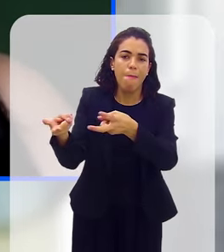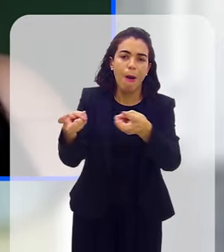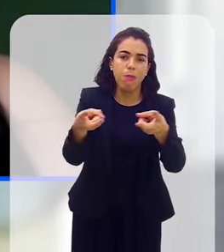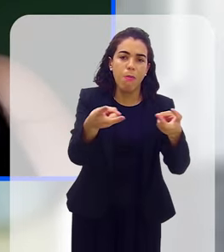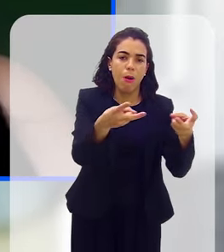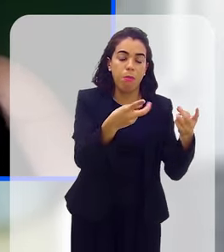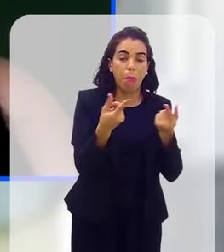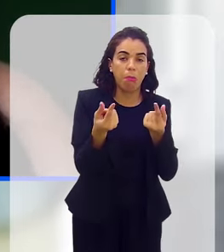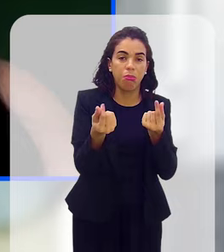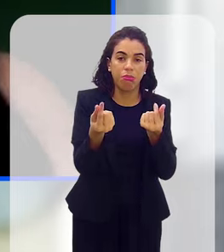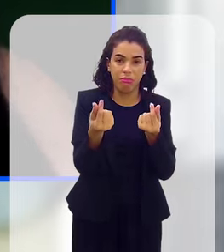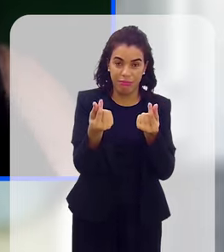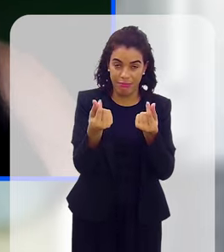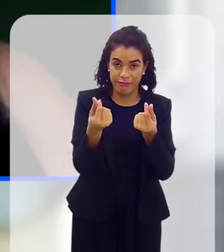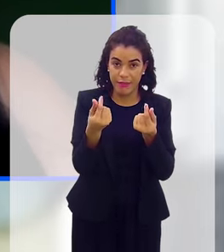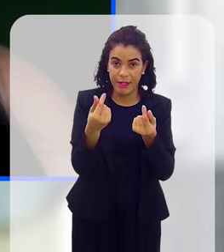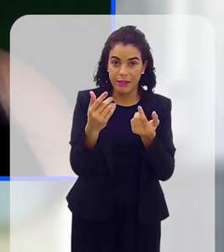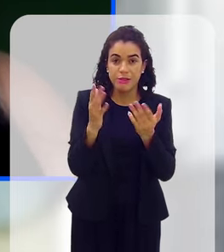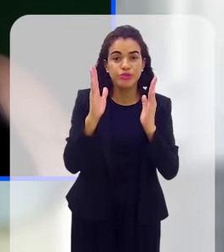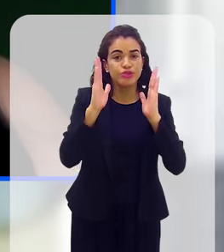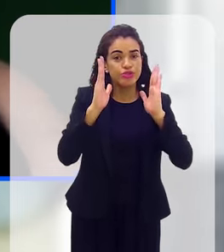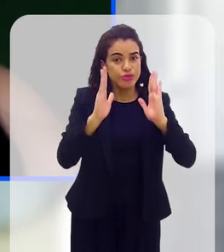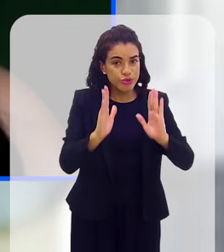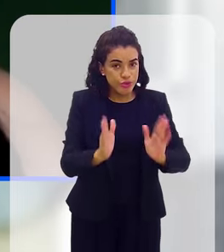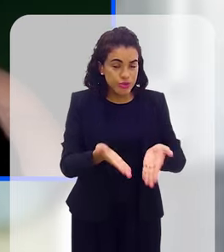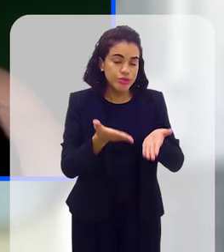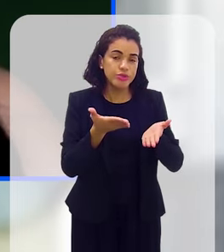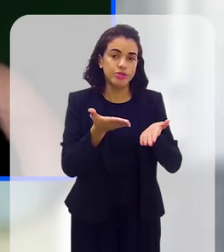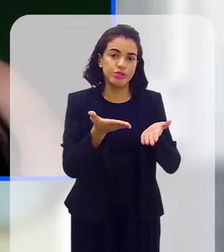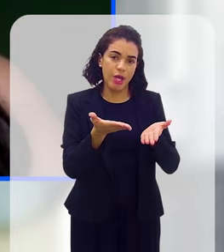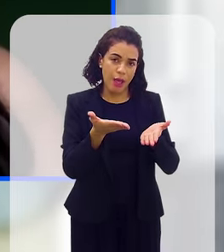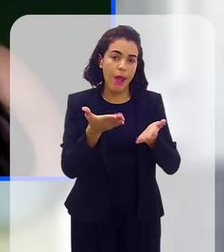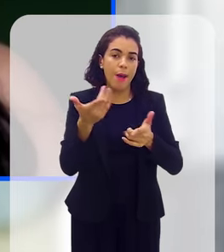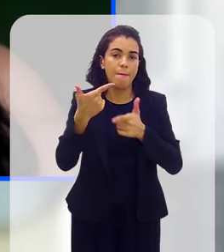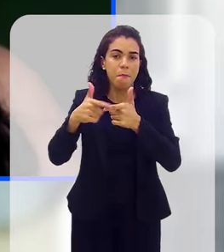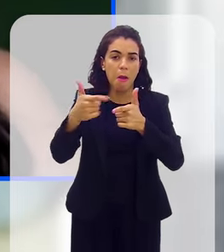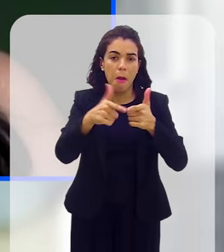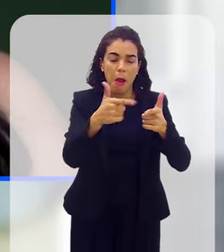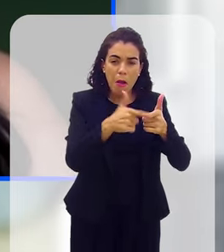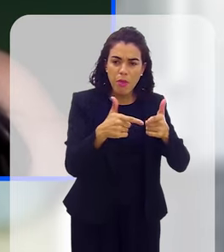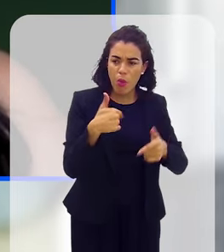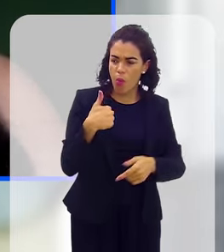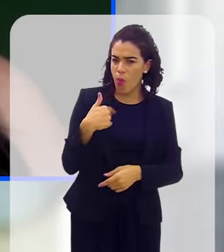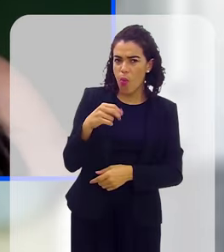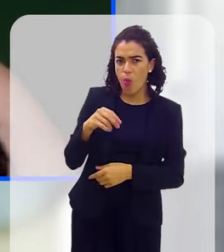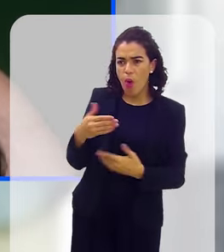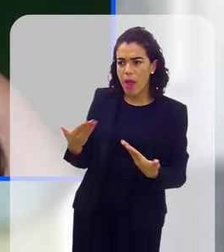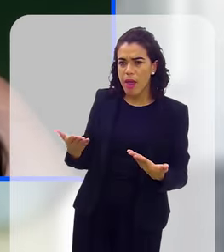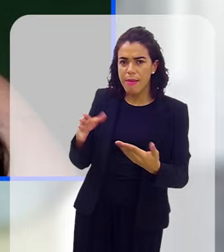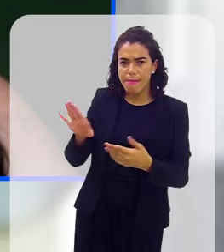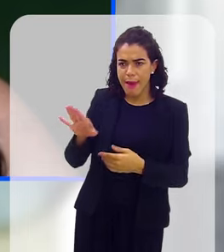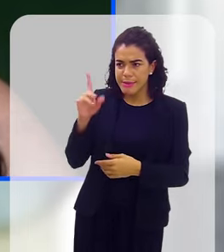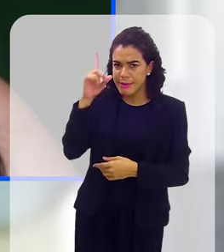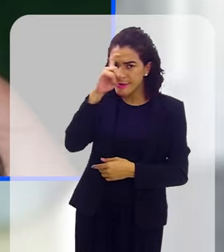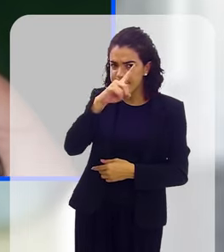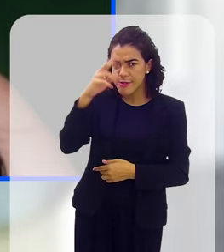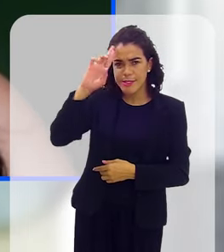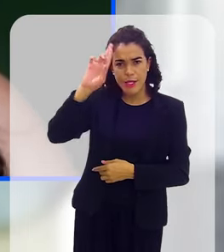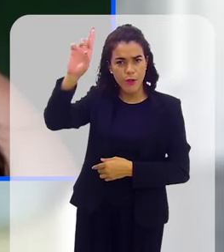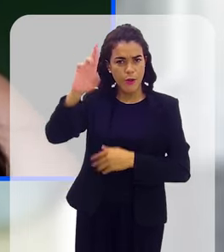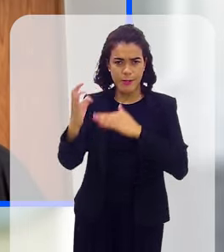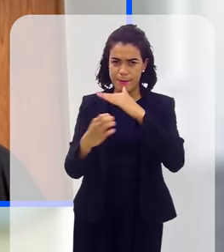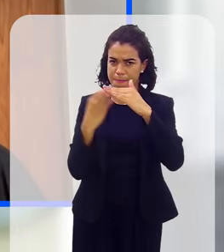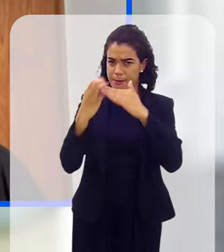E, depois que acontece, ela simplesmente não entende, ué, mas é difícil ser empresária no Brasil,